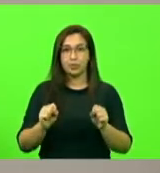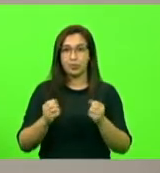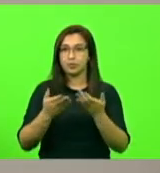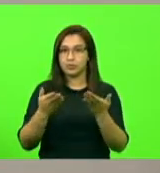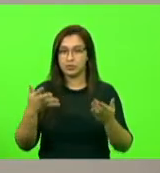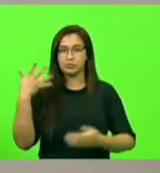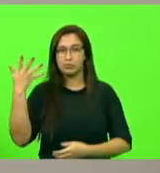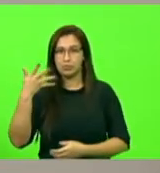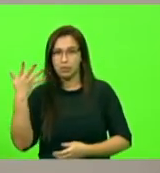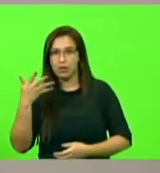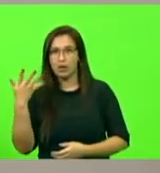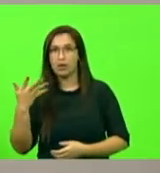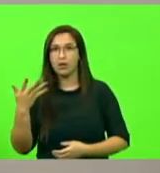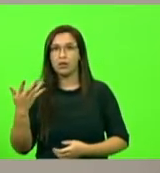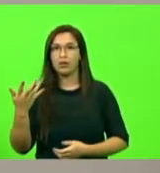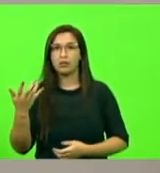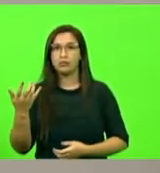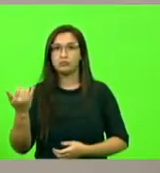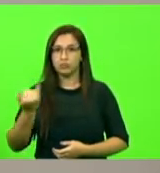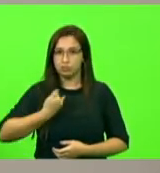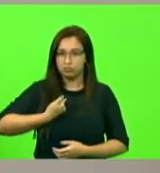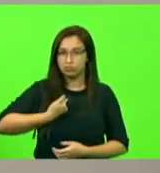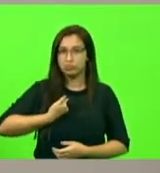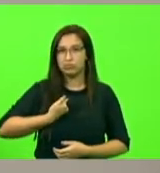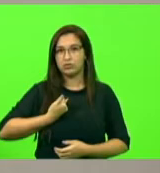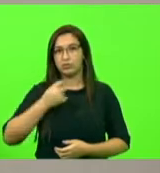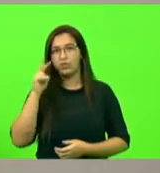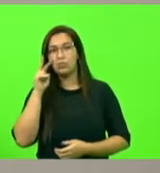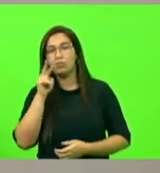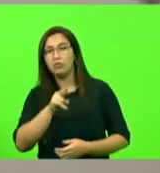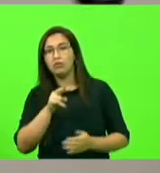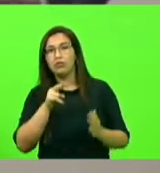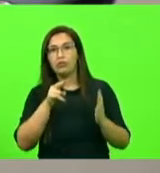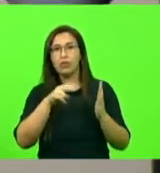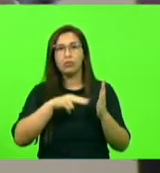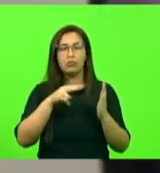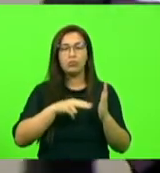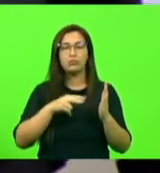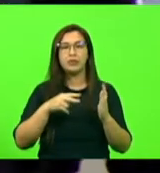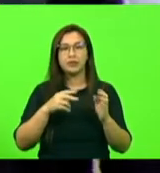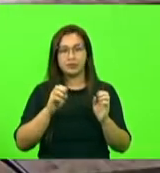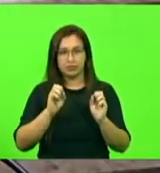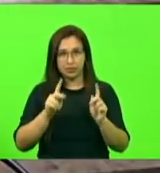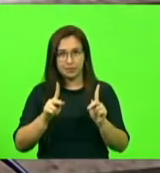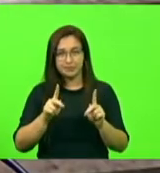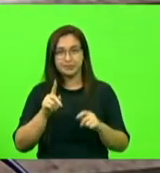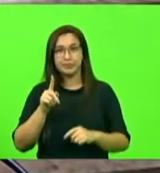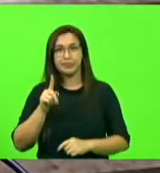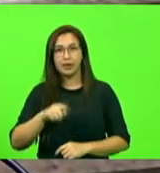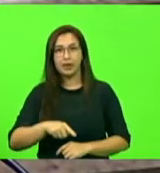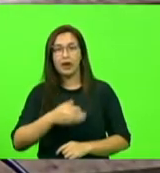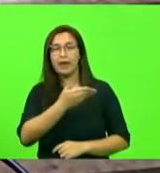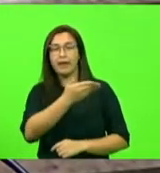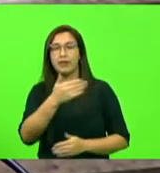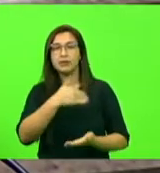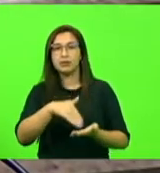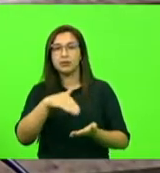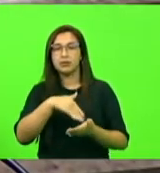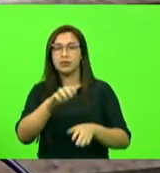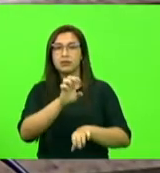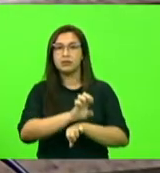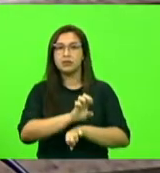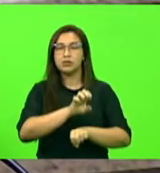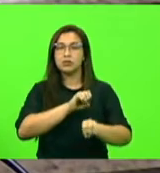indicação. Por favor. Se trata, dirigida ao secretário do Estado da Educação,